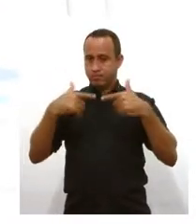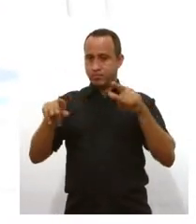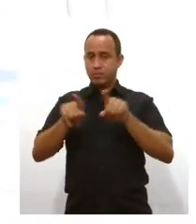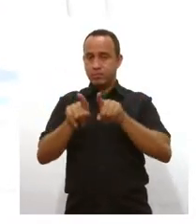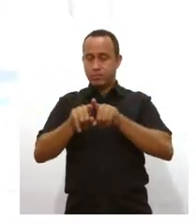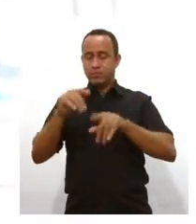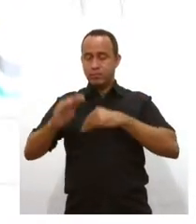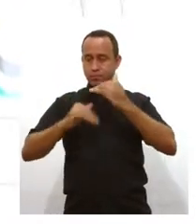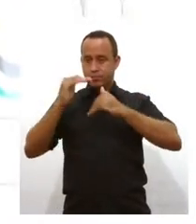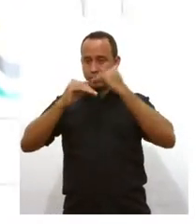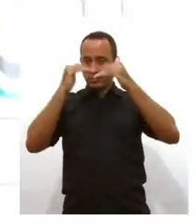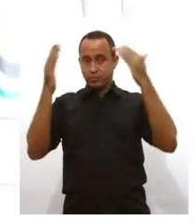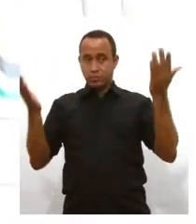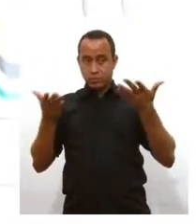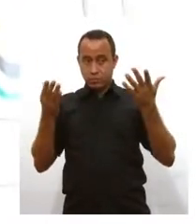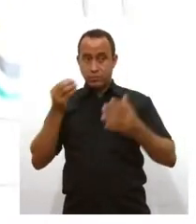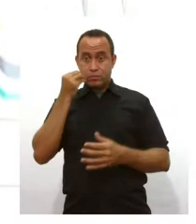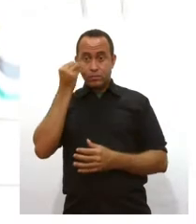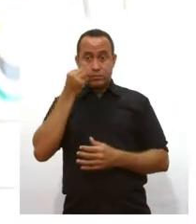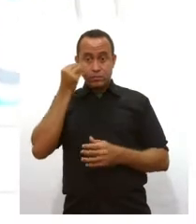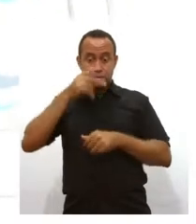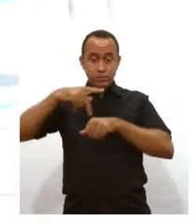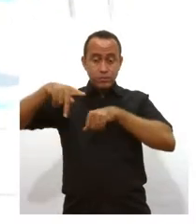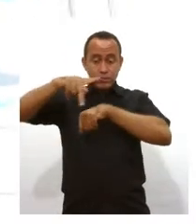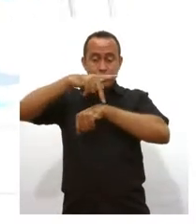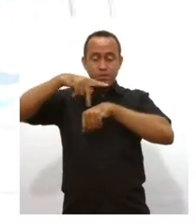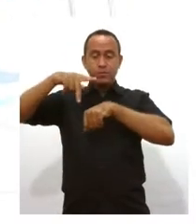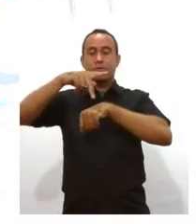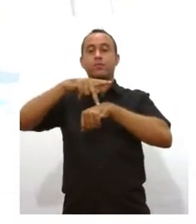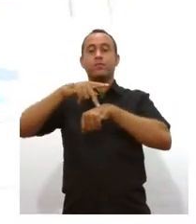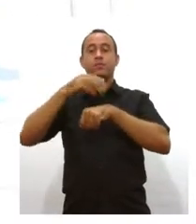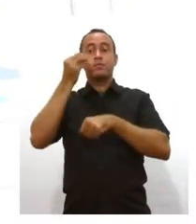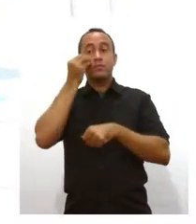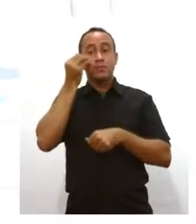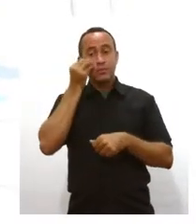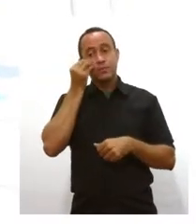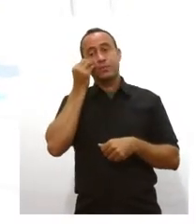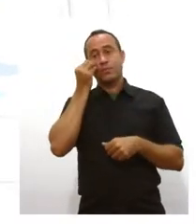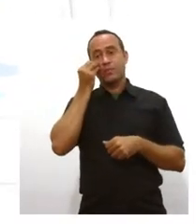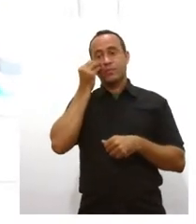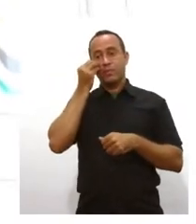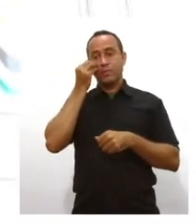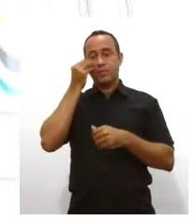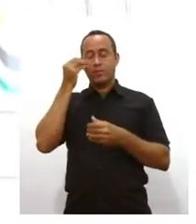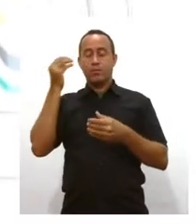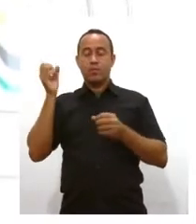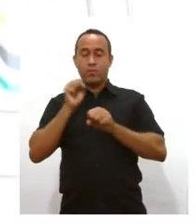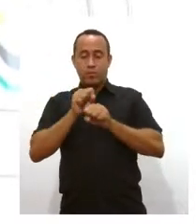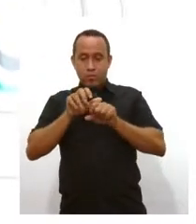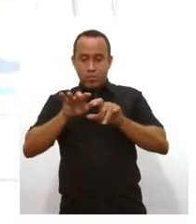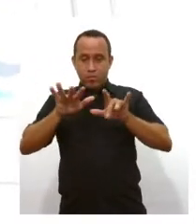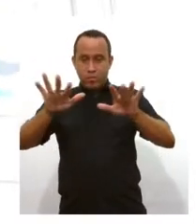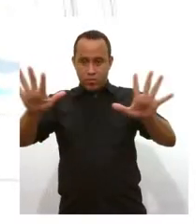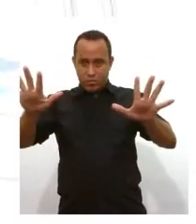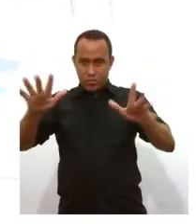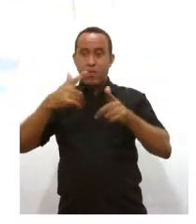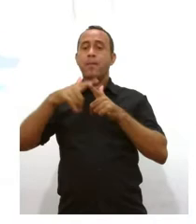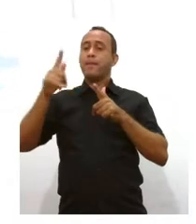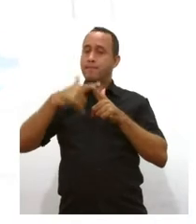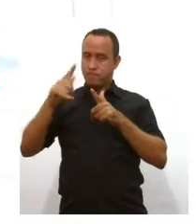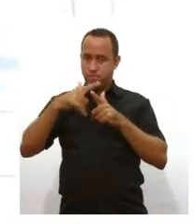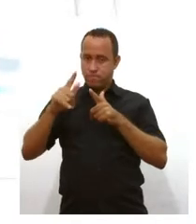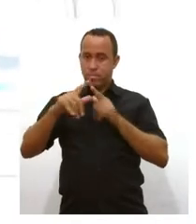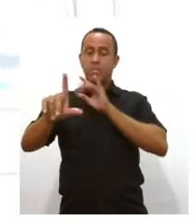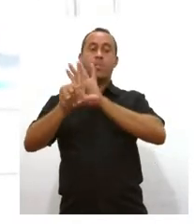agora em que estamos vivenciando, e que o país inteiro vivenciou, o processo pandêmico pela Covid-19, a